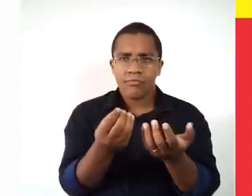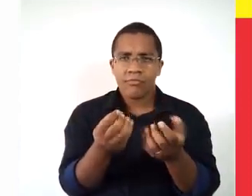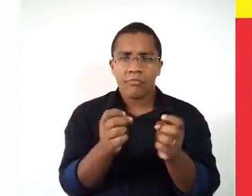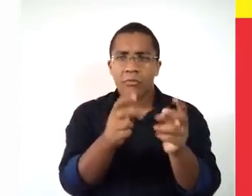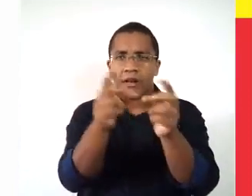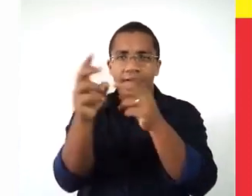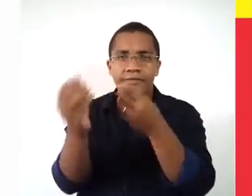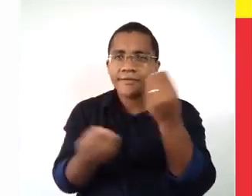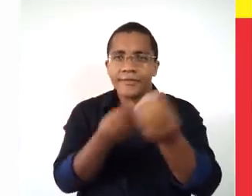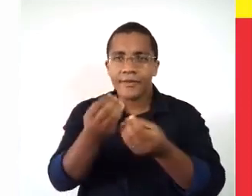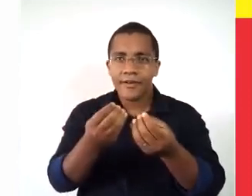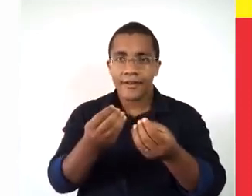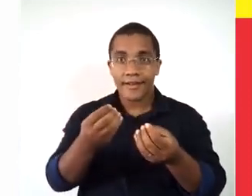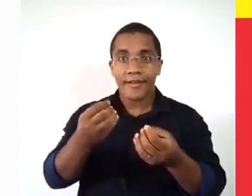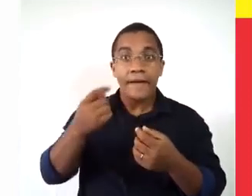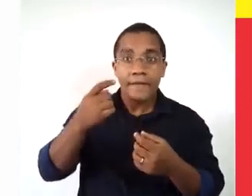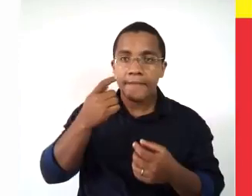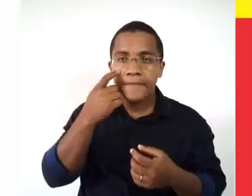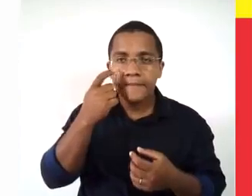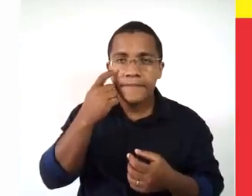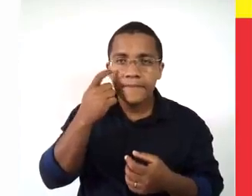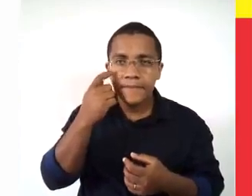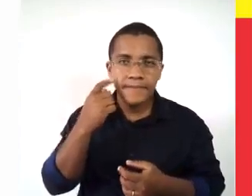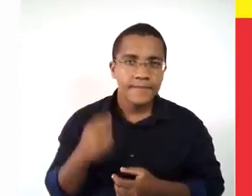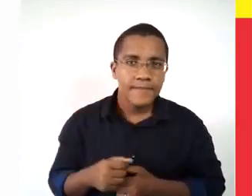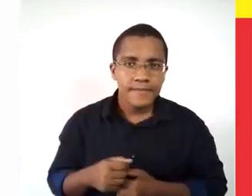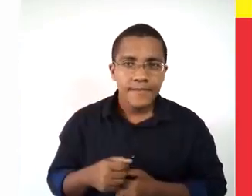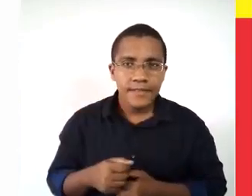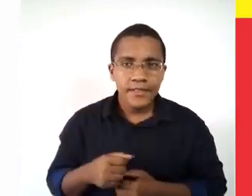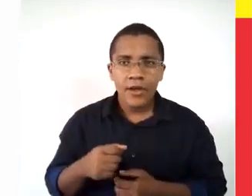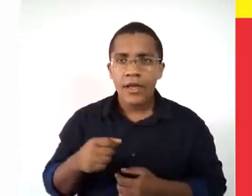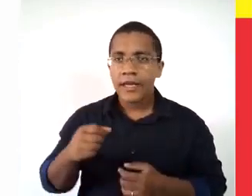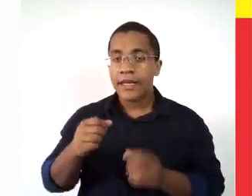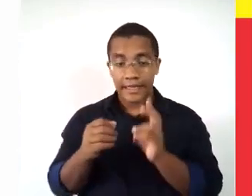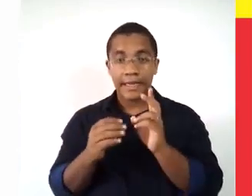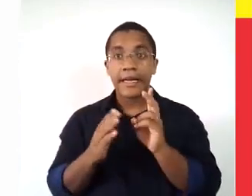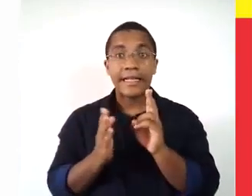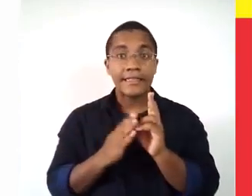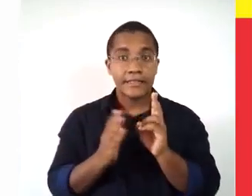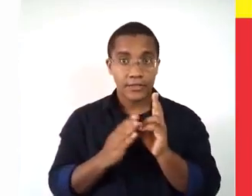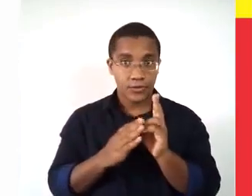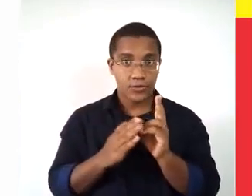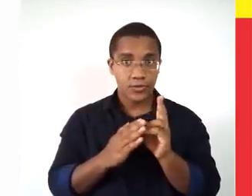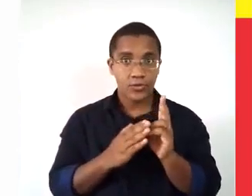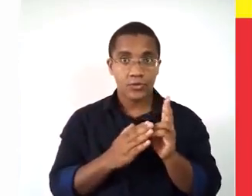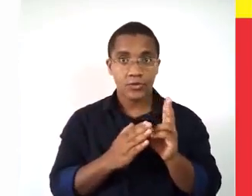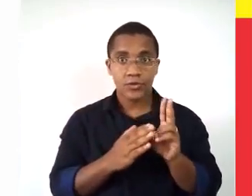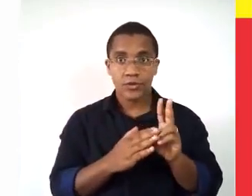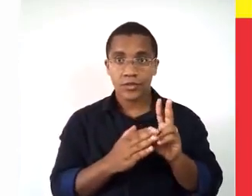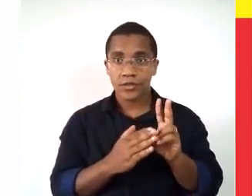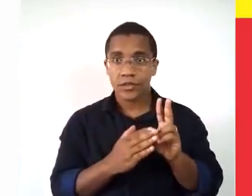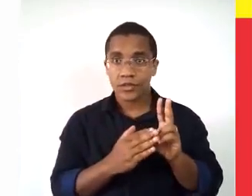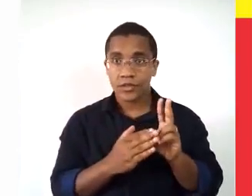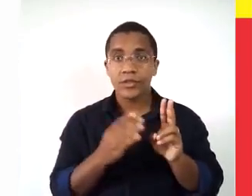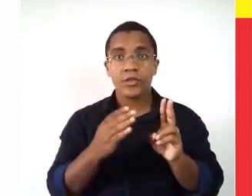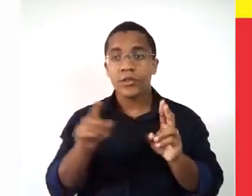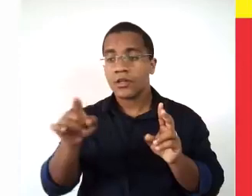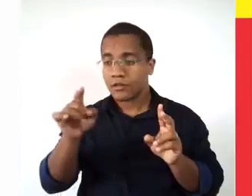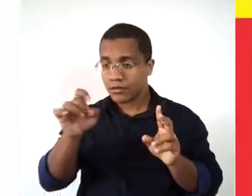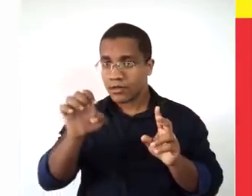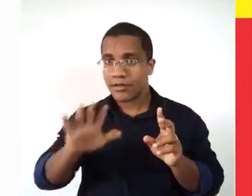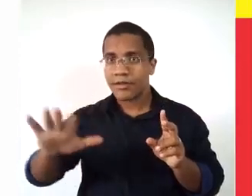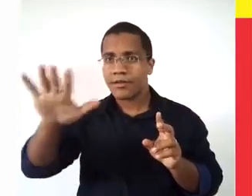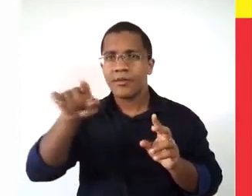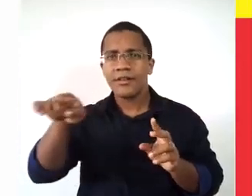chegada alienígena? Gente, observem o seguinte. Olhem os trajes dos índios e olhem os trajes dos europeus. Esses